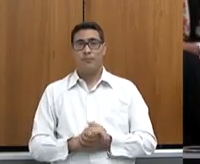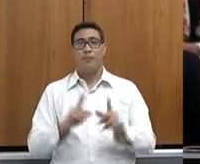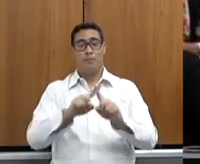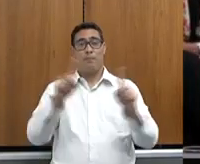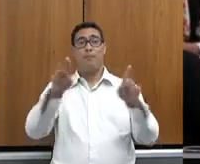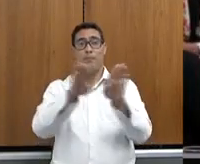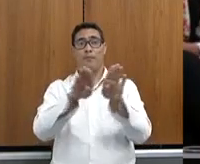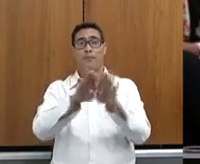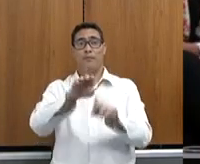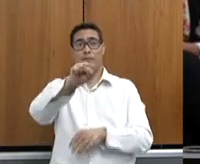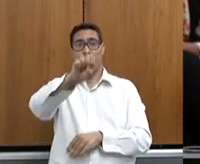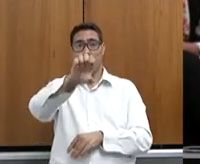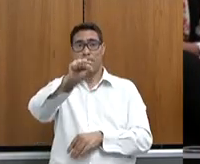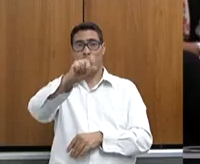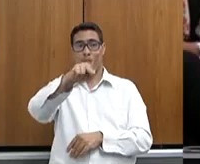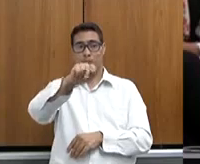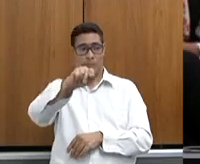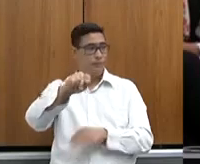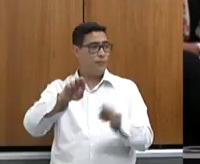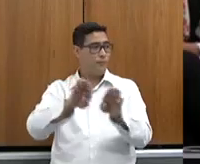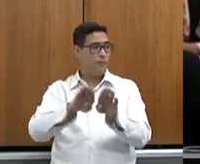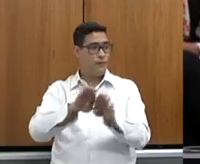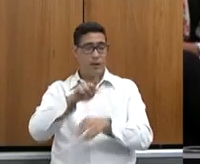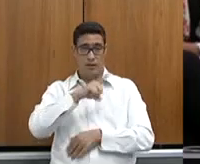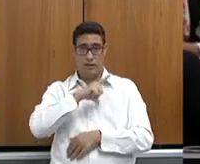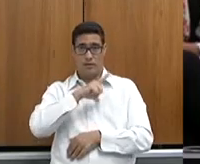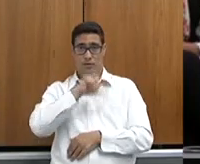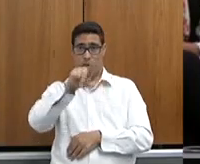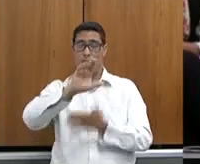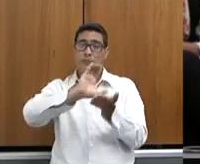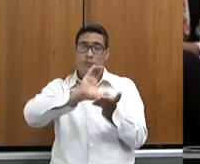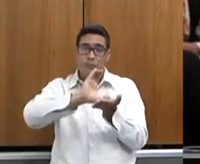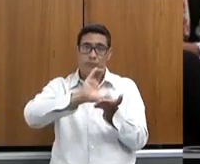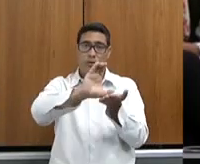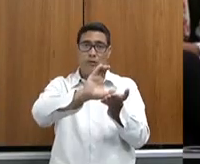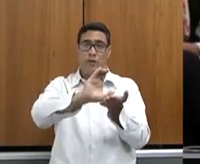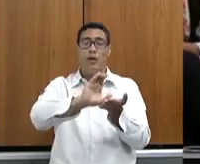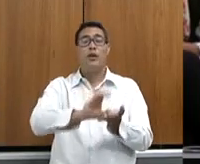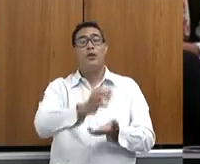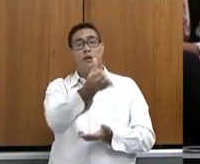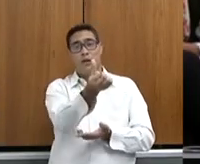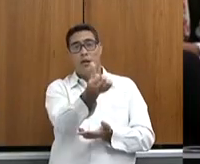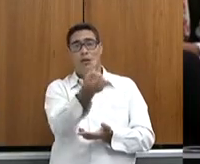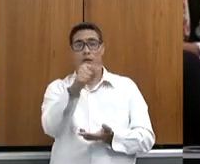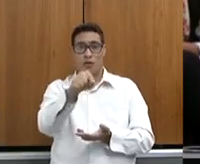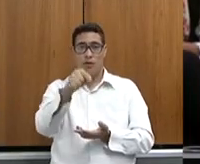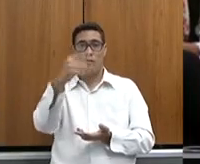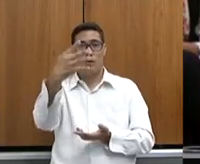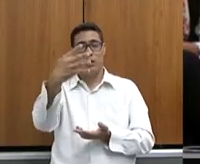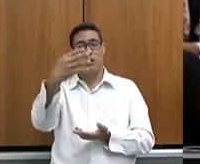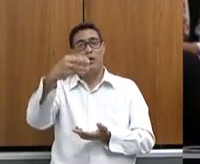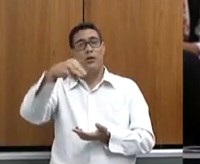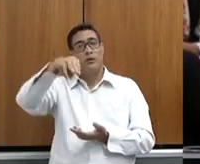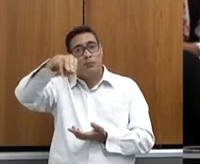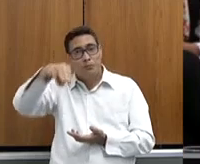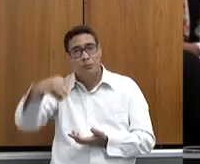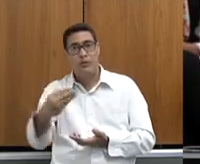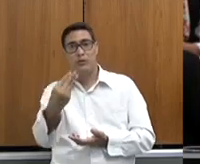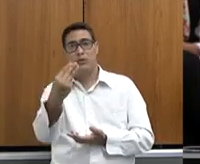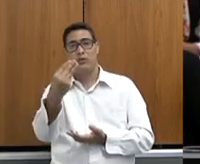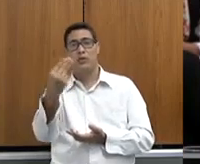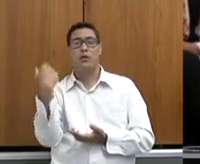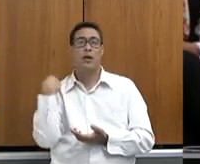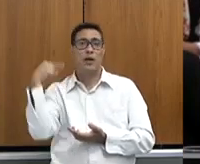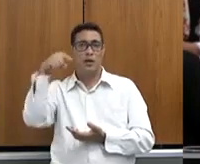ainda da CEAPA. Nós temos aqui investimentos da ordem de 6,4 milhões que foram feitos em obras no